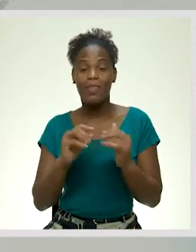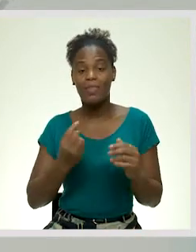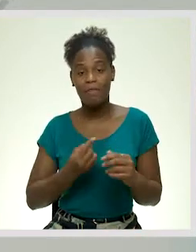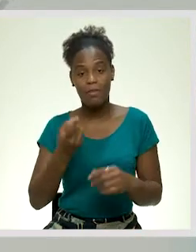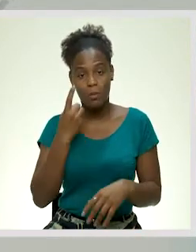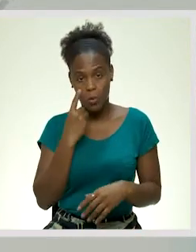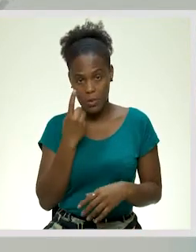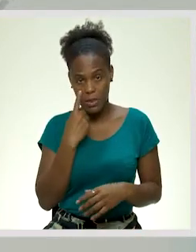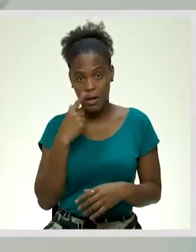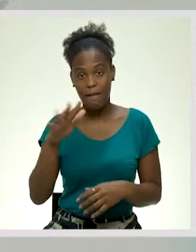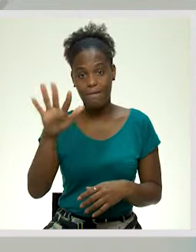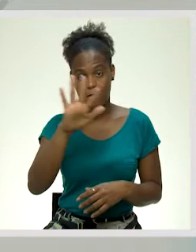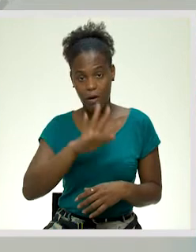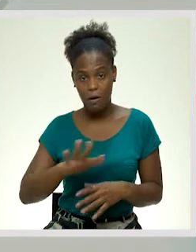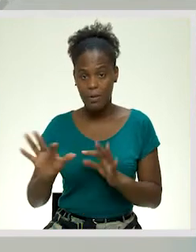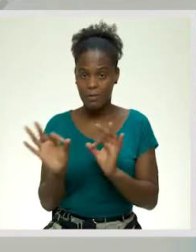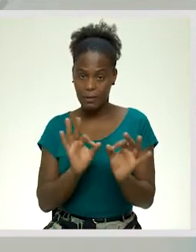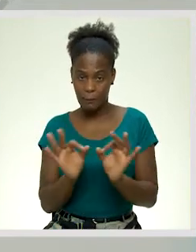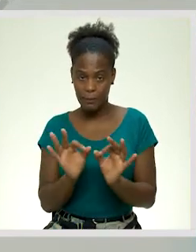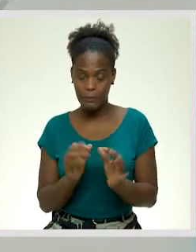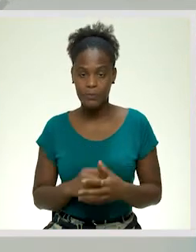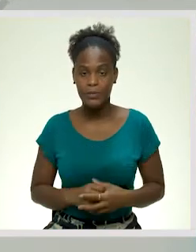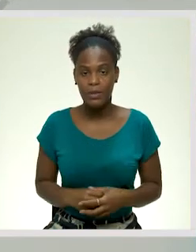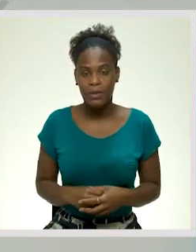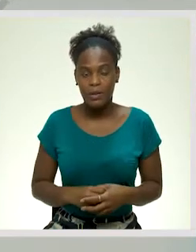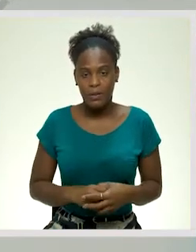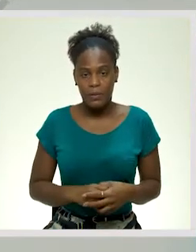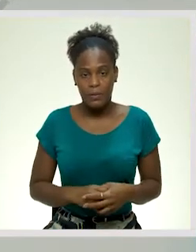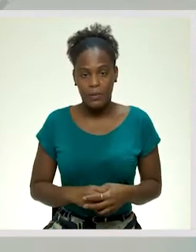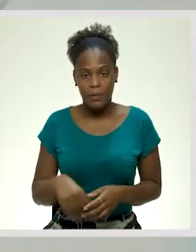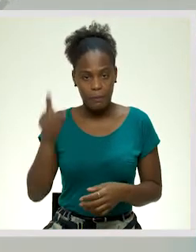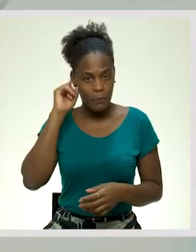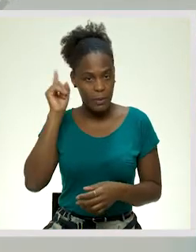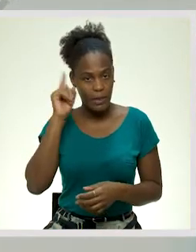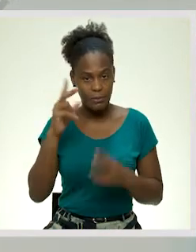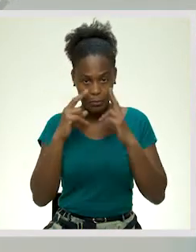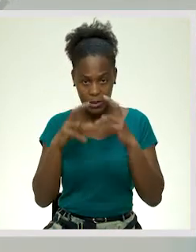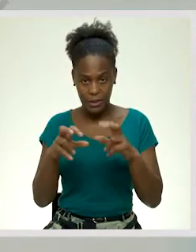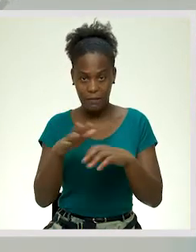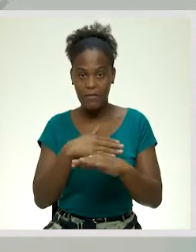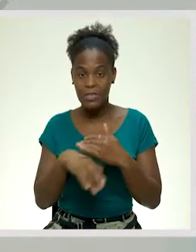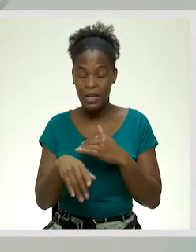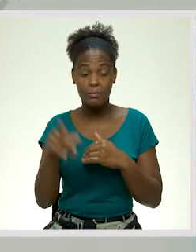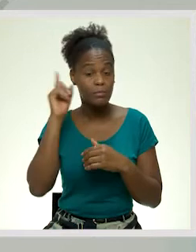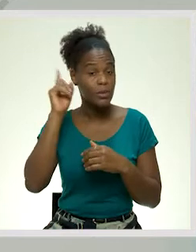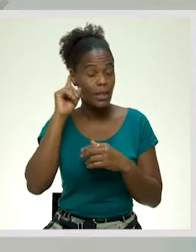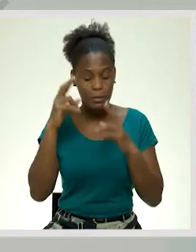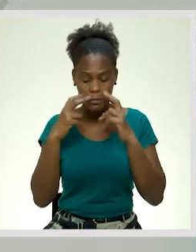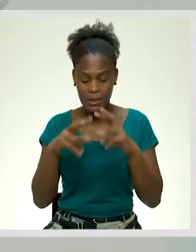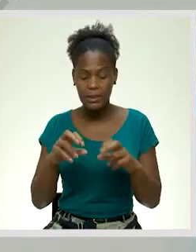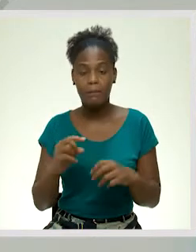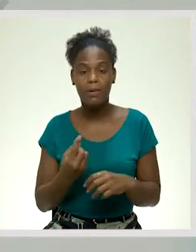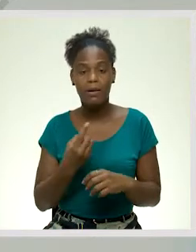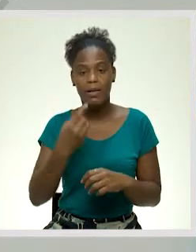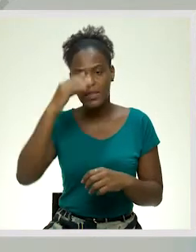devemos conhecer a forma de tratamento. É importante vocês fazerem esta pesquisa. Muito importante. Pesquisarem para